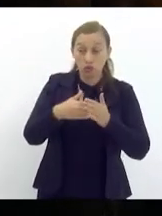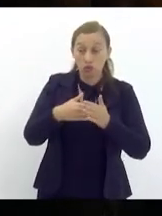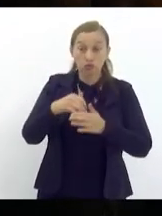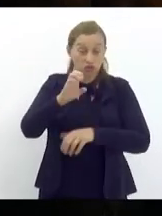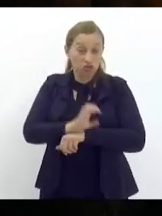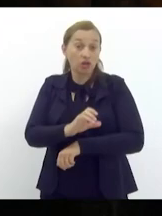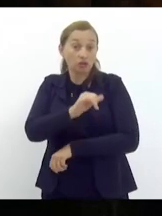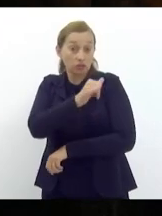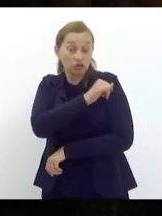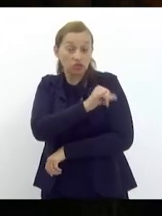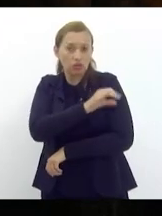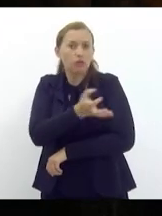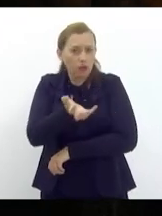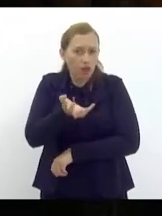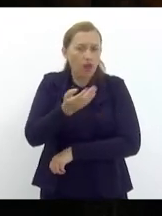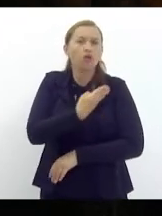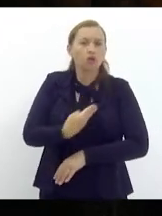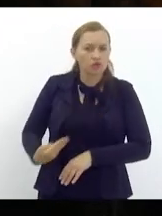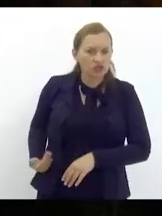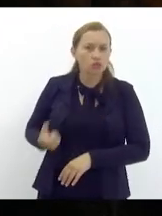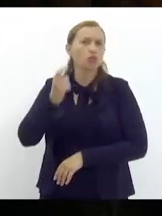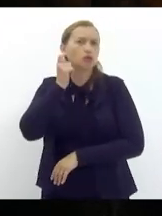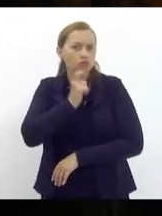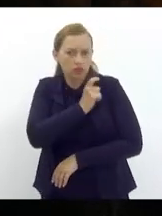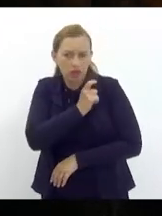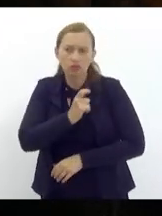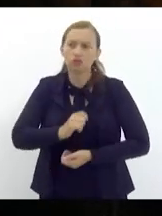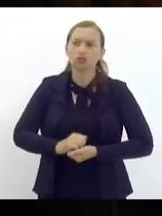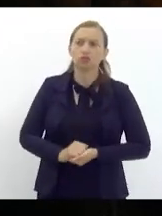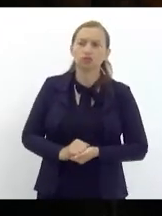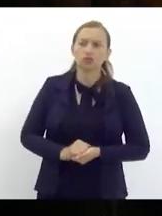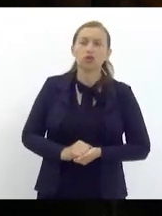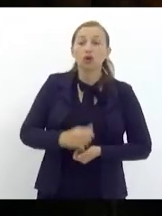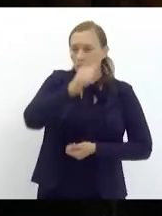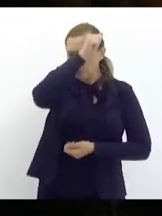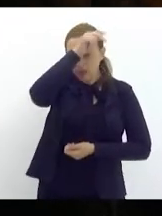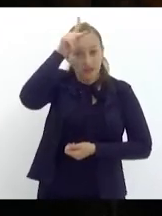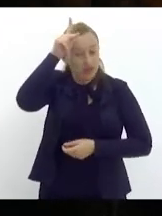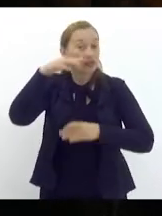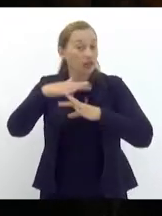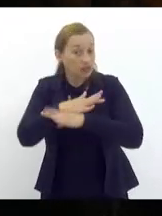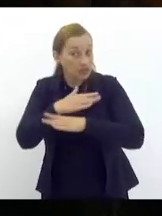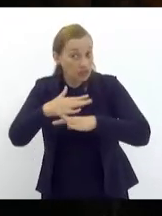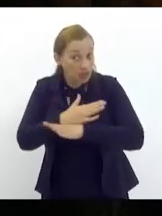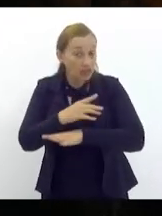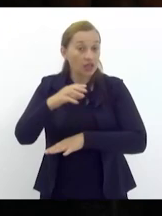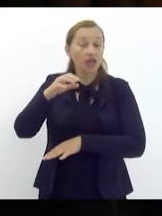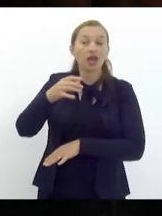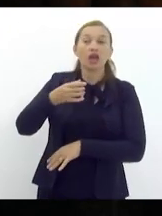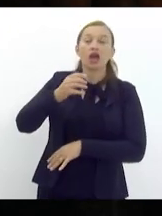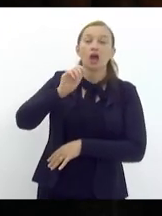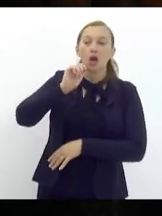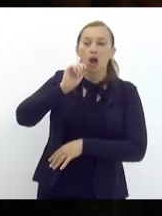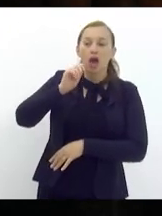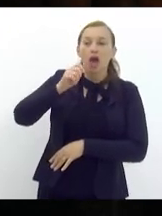a favor o governador Cláudio Castro o prefeito da cidade Eduardo Paes